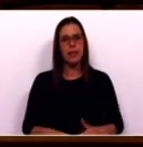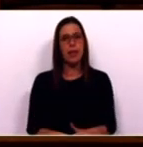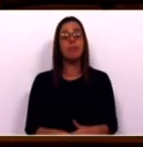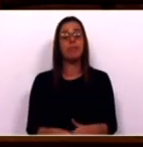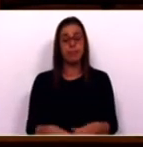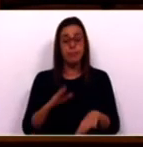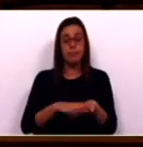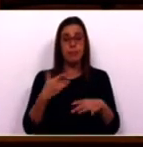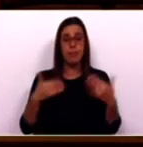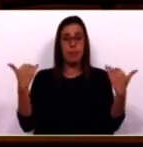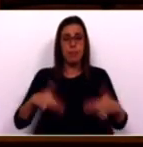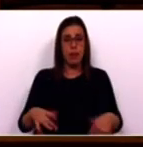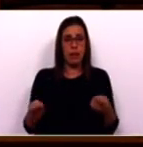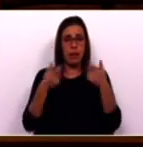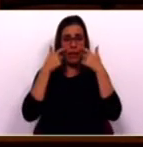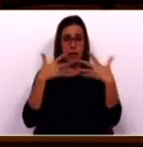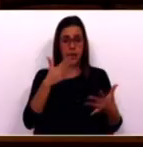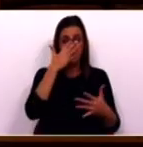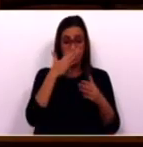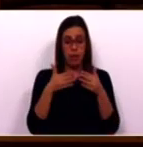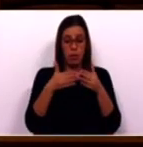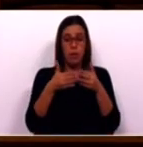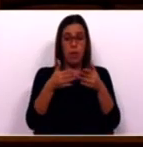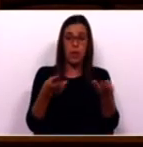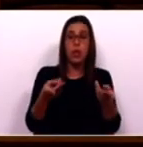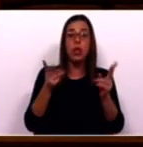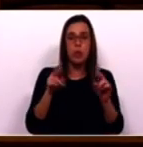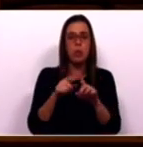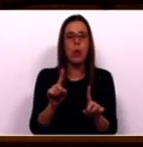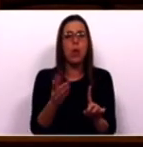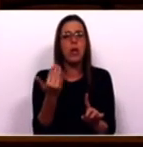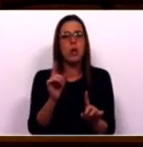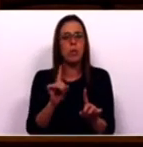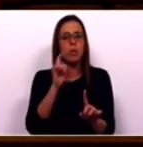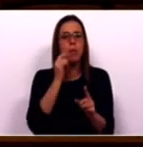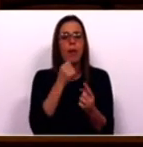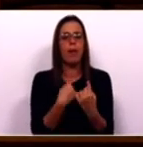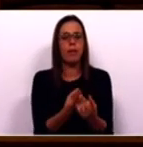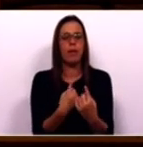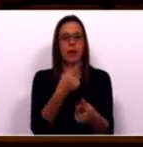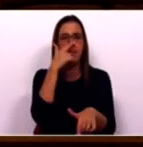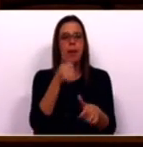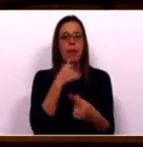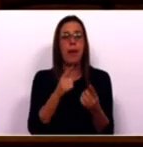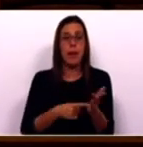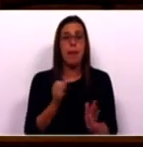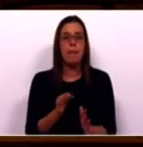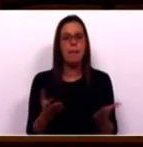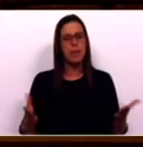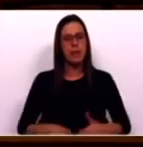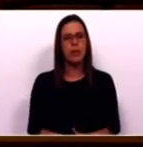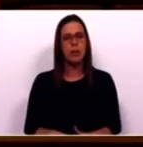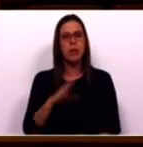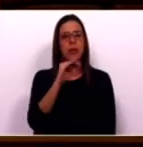Fruto de má gestão, os barcos ao dispor não chegam para assegurar o transporte de passageiros que é necessário.